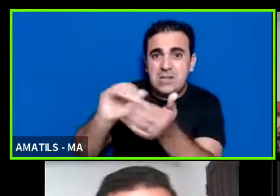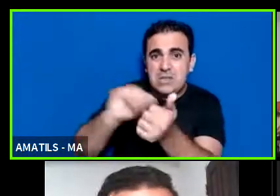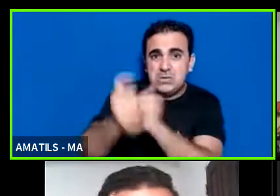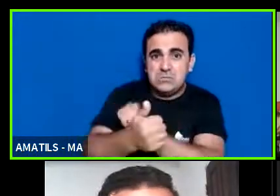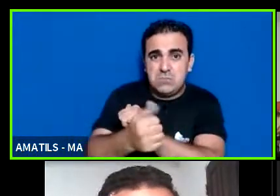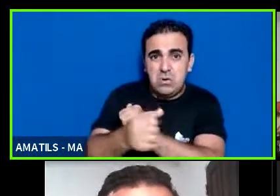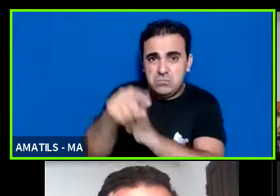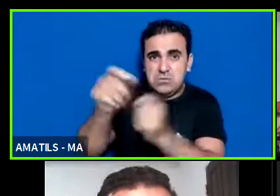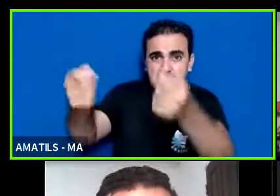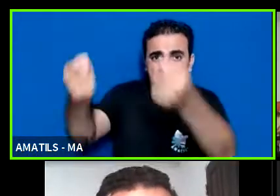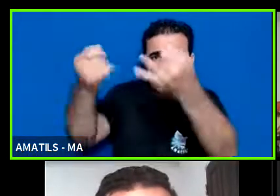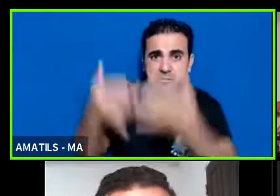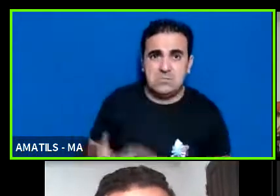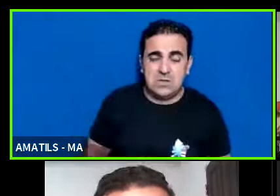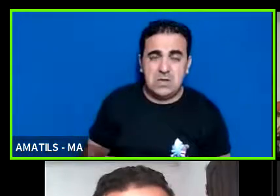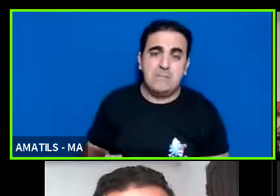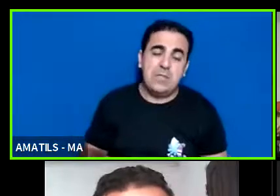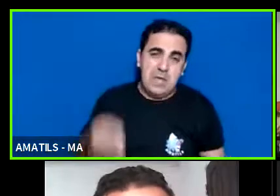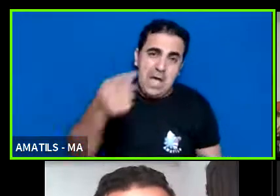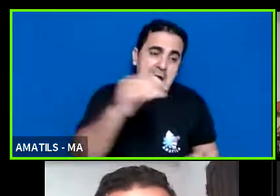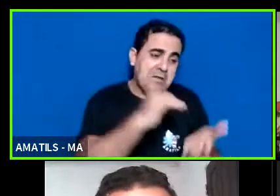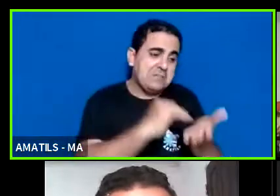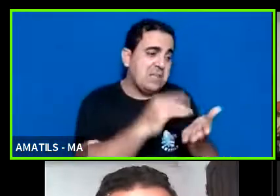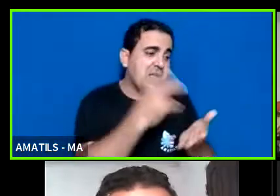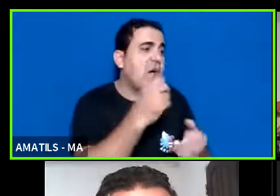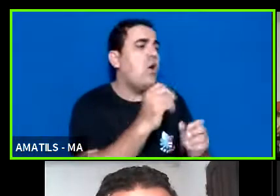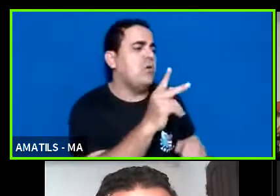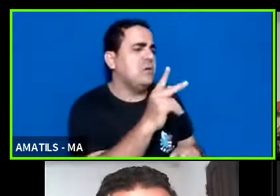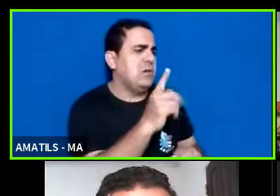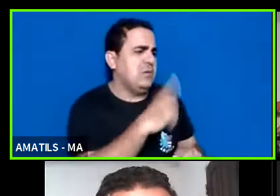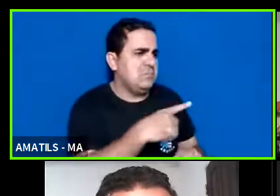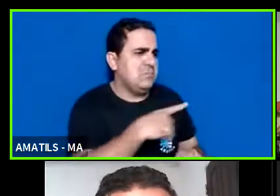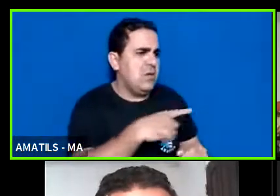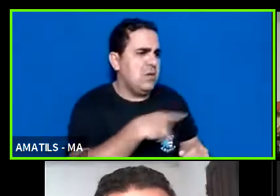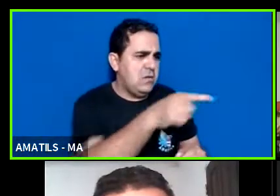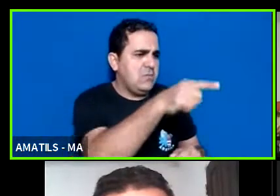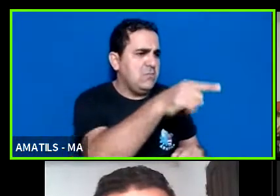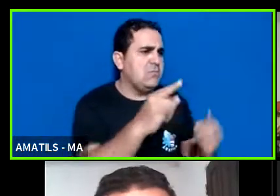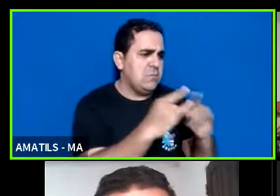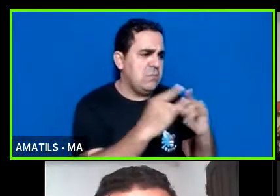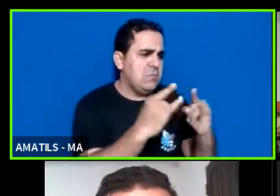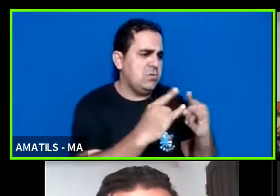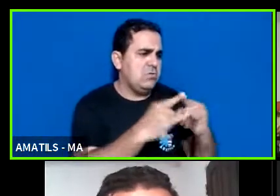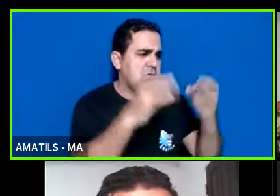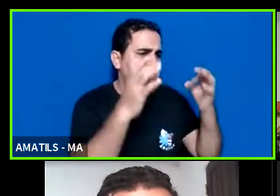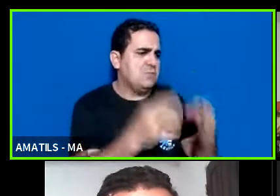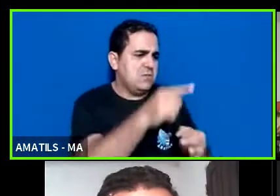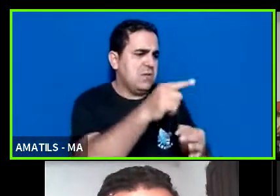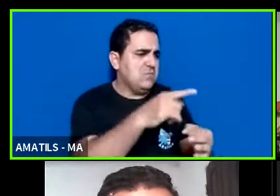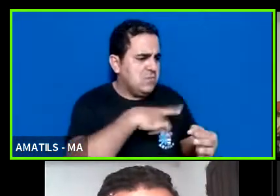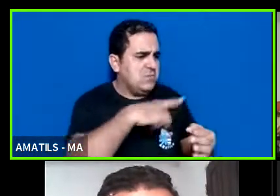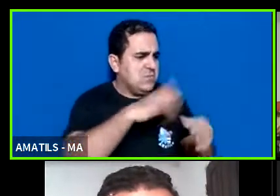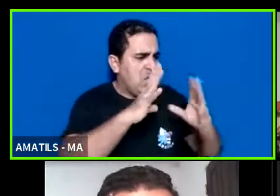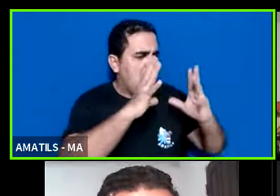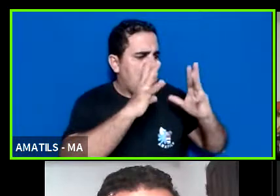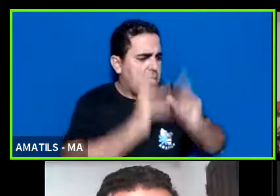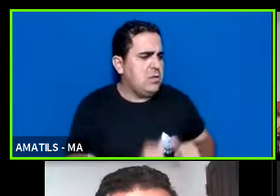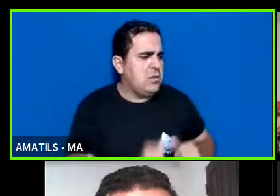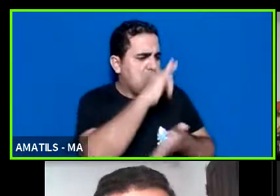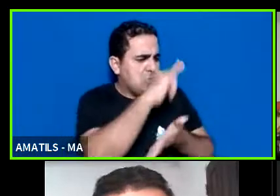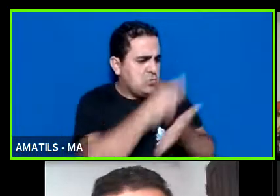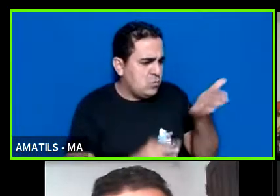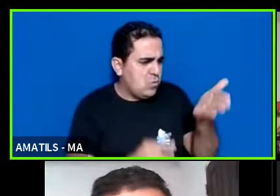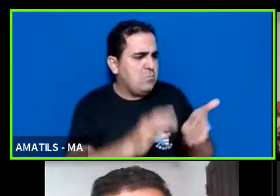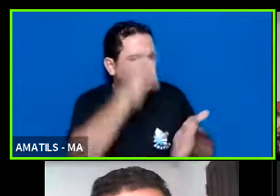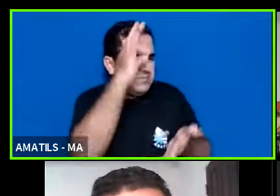confirmação aí eles vão dizer ok realmente você é uma entidade correta regular